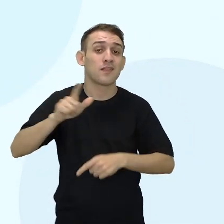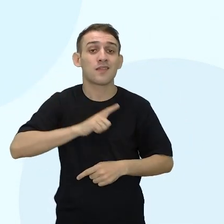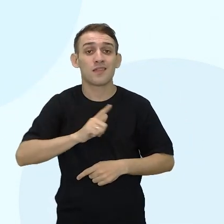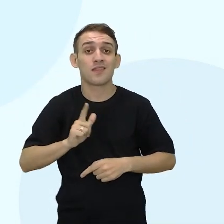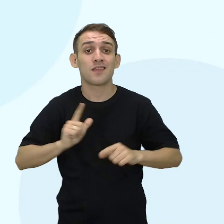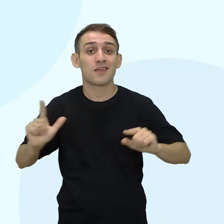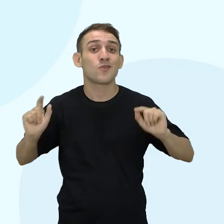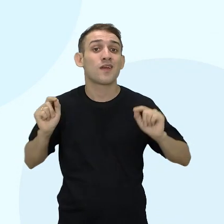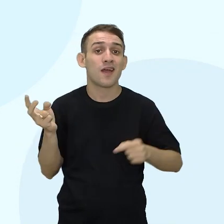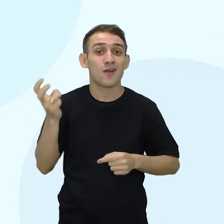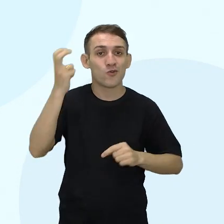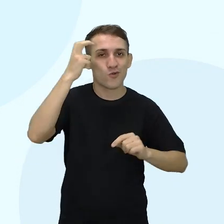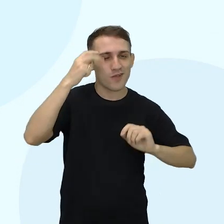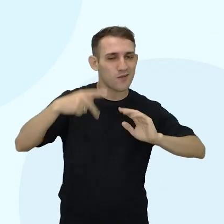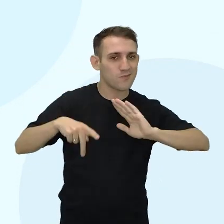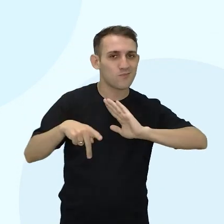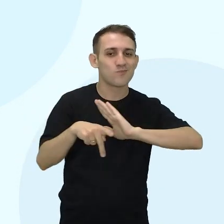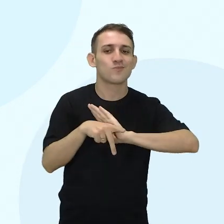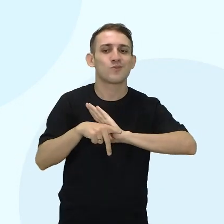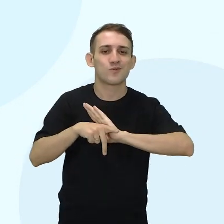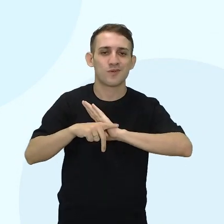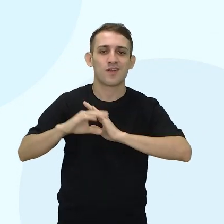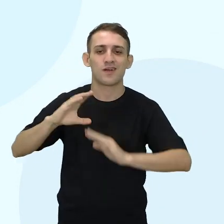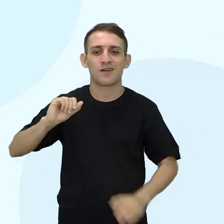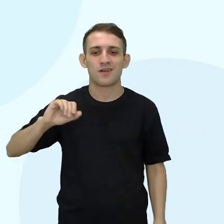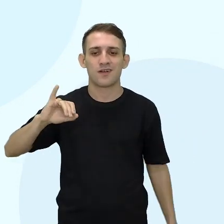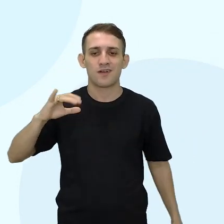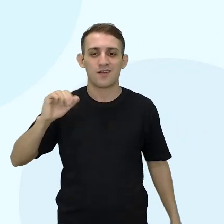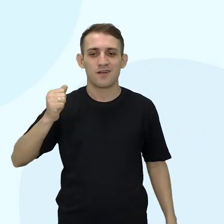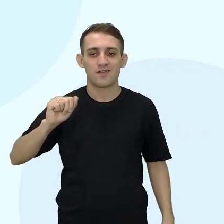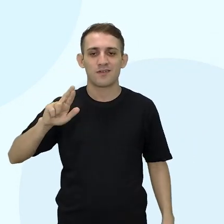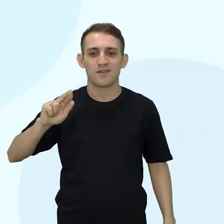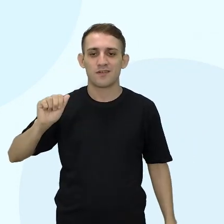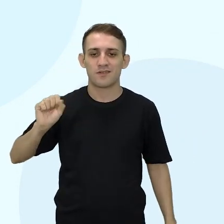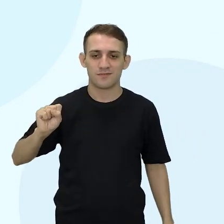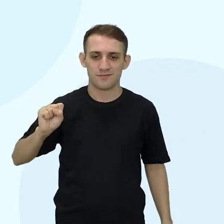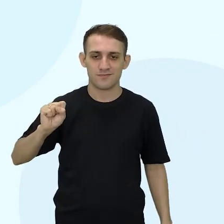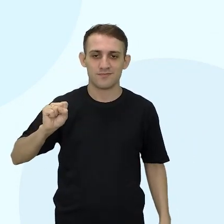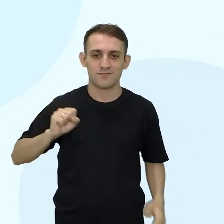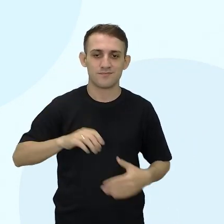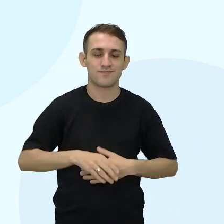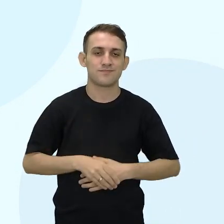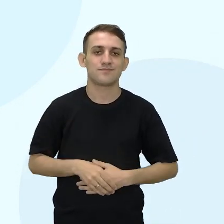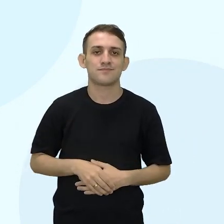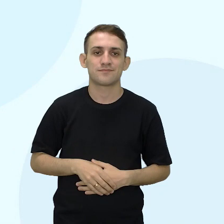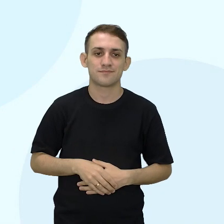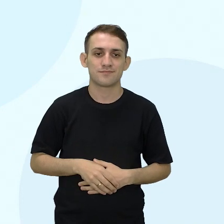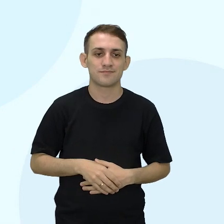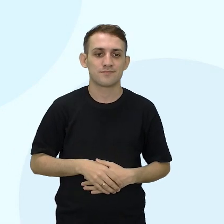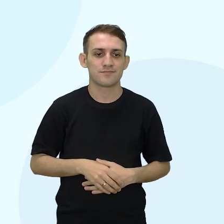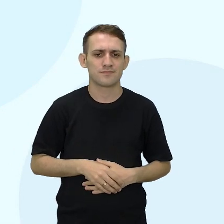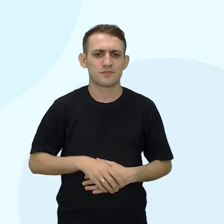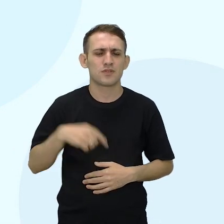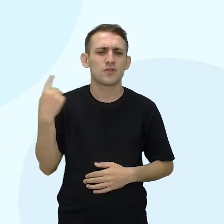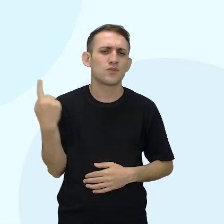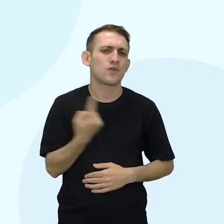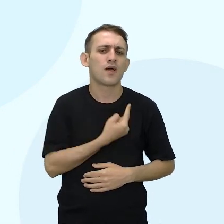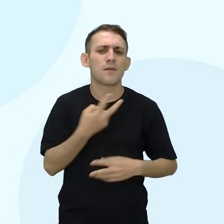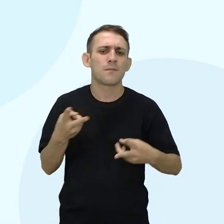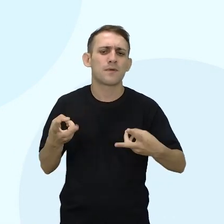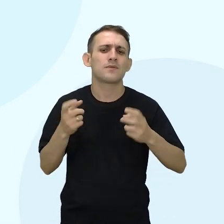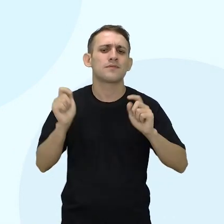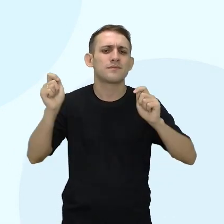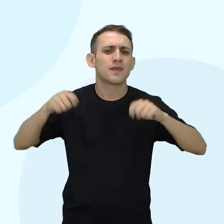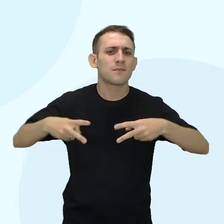essa cultura aí dos povos tradicionais Kaisaras. E a gente percebeu aqui, a gente